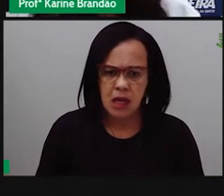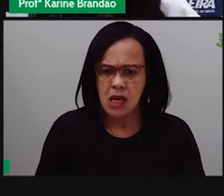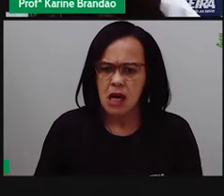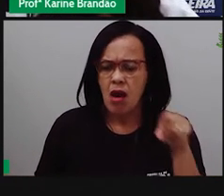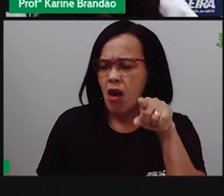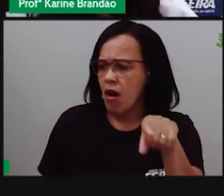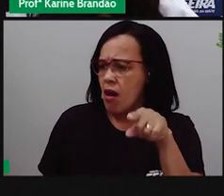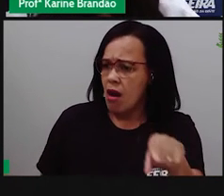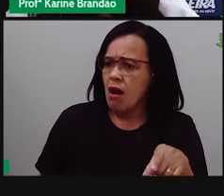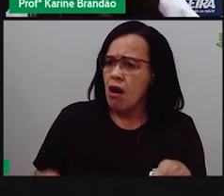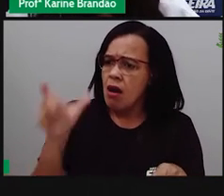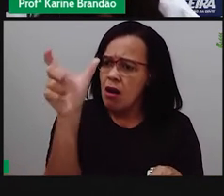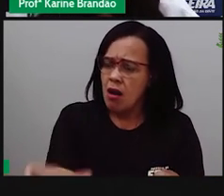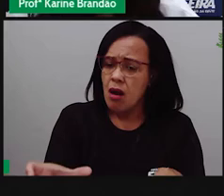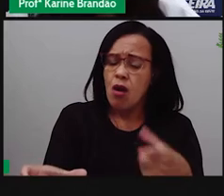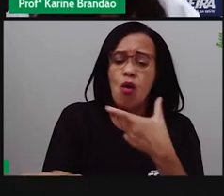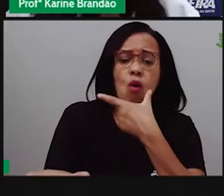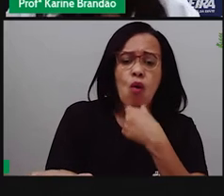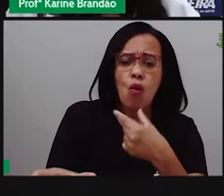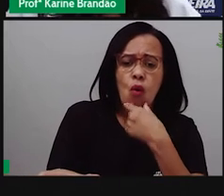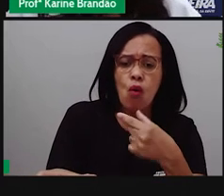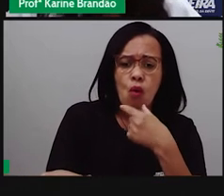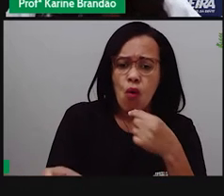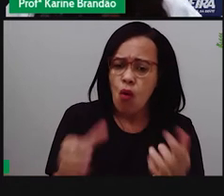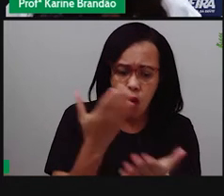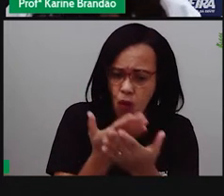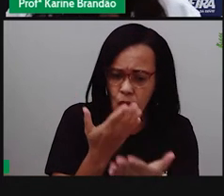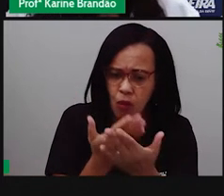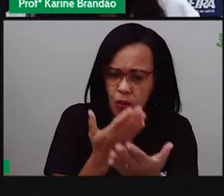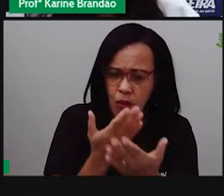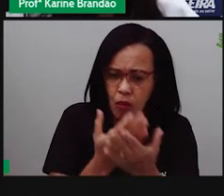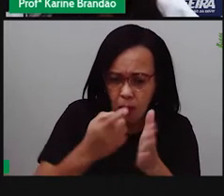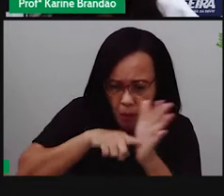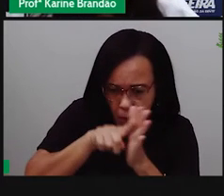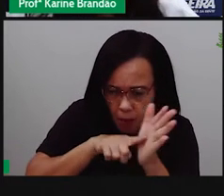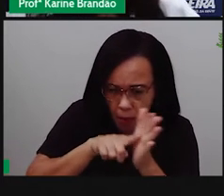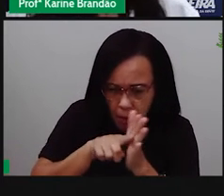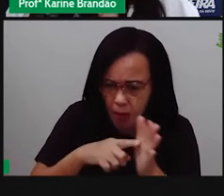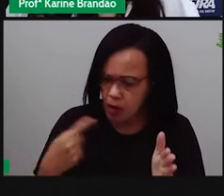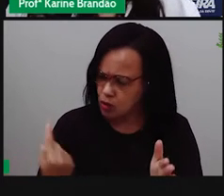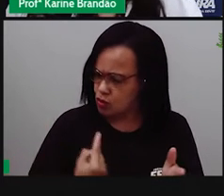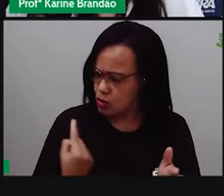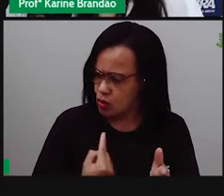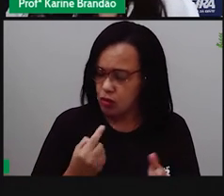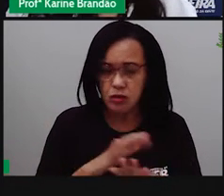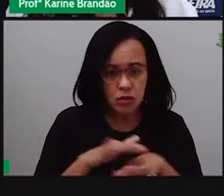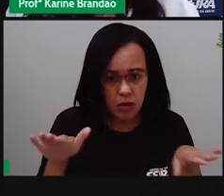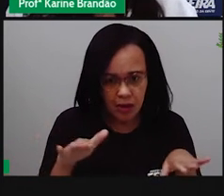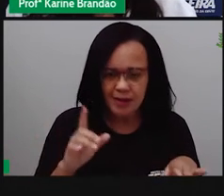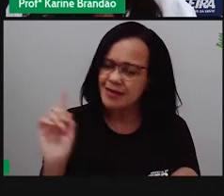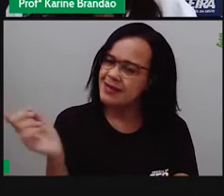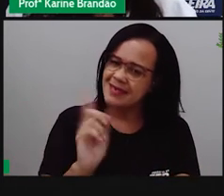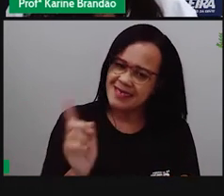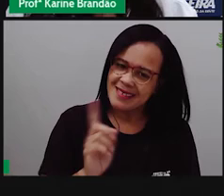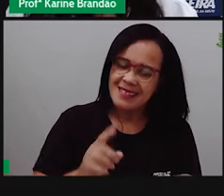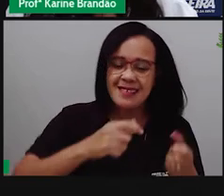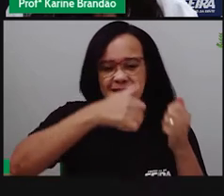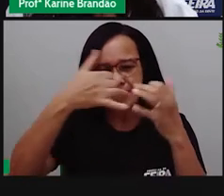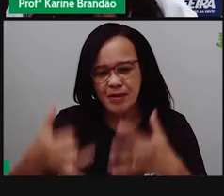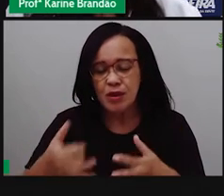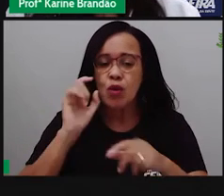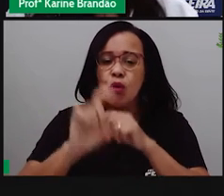isso, e só ele conseguiu receber tudo isso? Não. Essa ideia de evolução, né, e essa explicação,